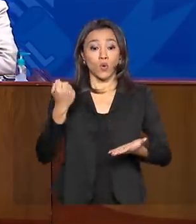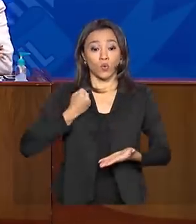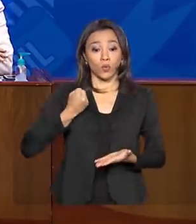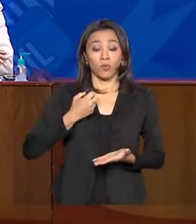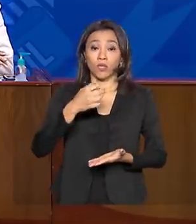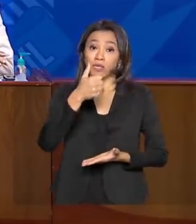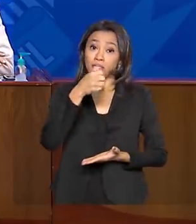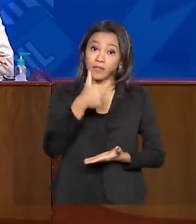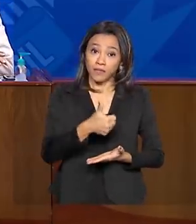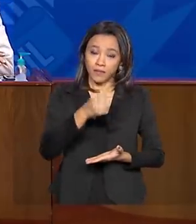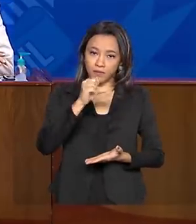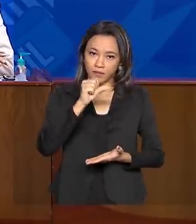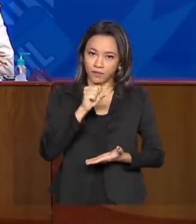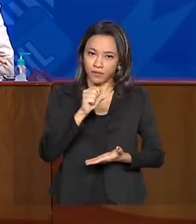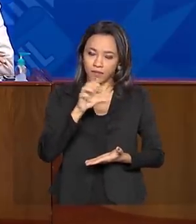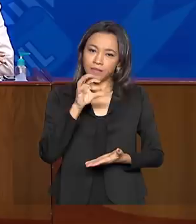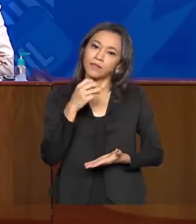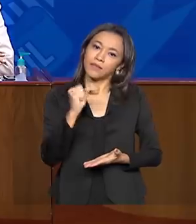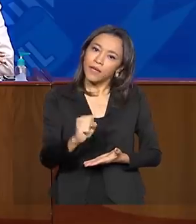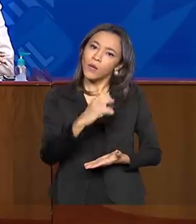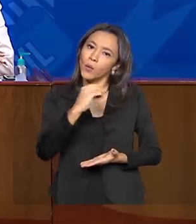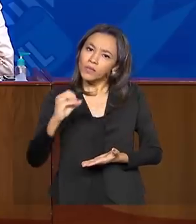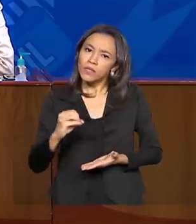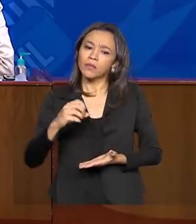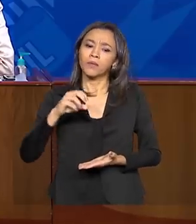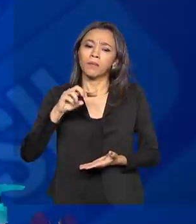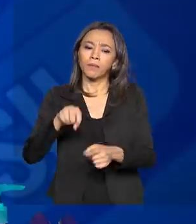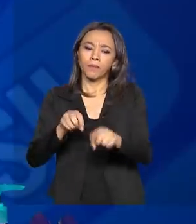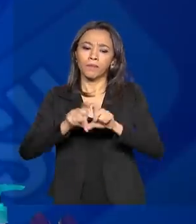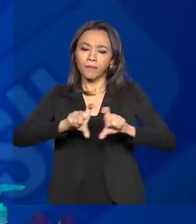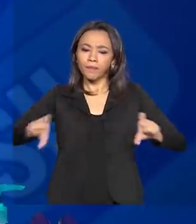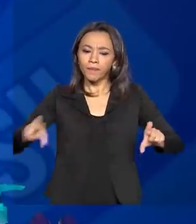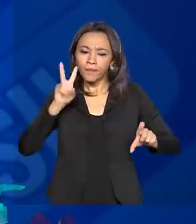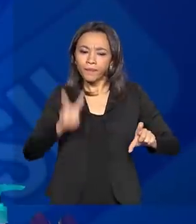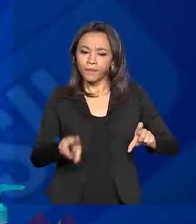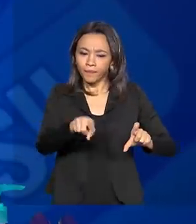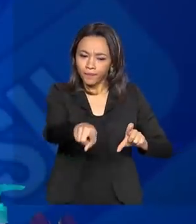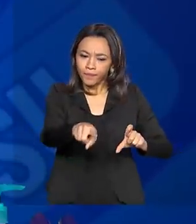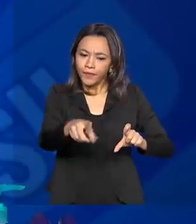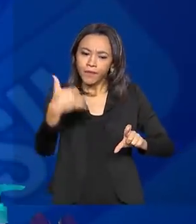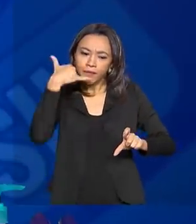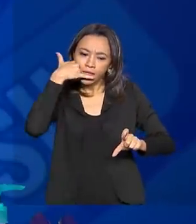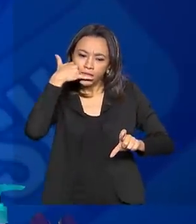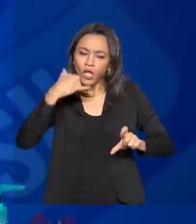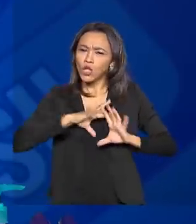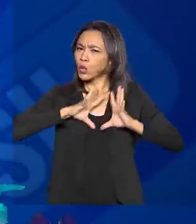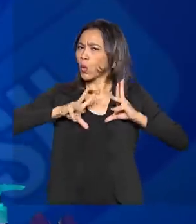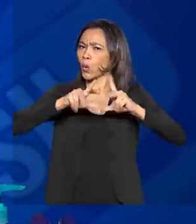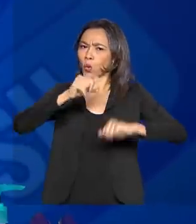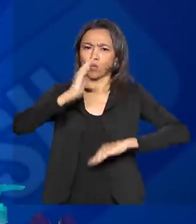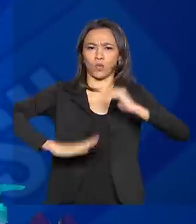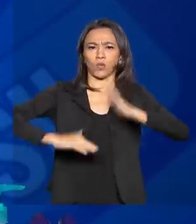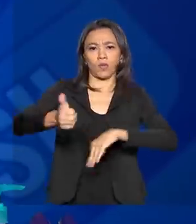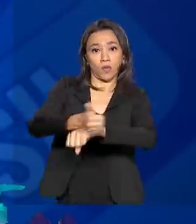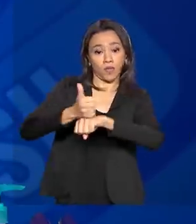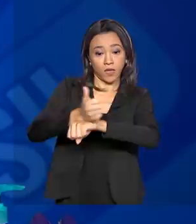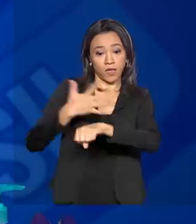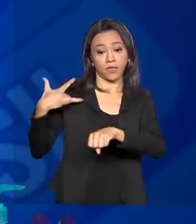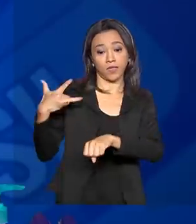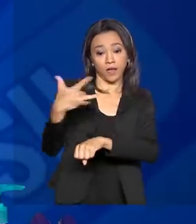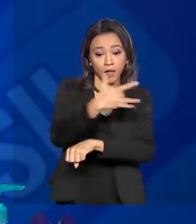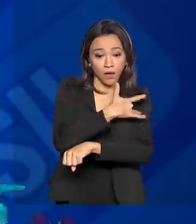0800 644 6543, todos os profissionais de saúde envolvidos nos